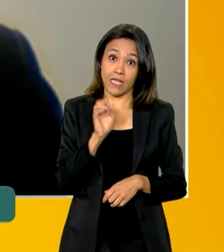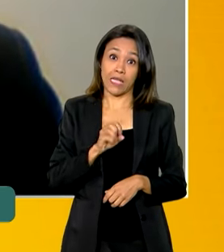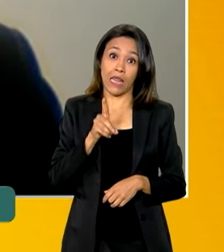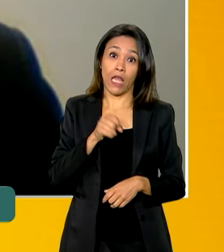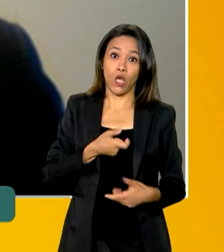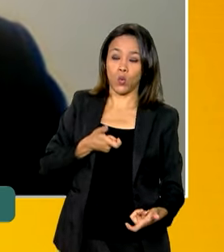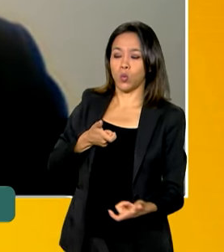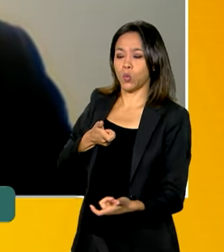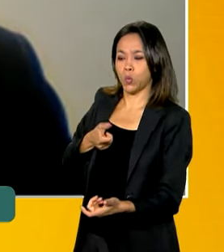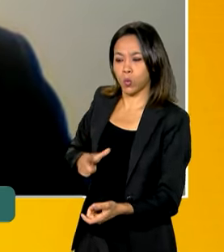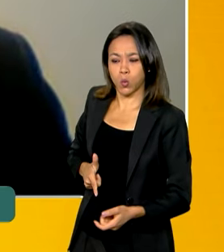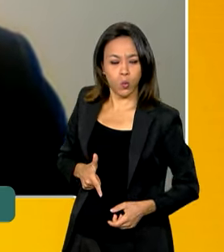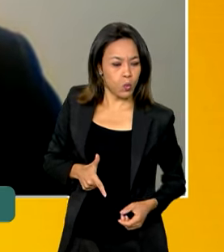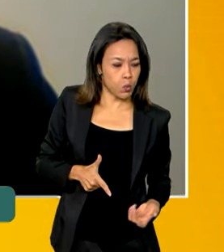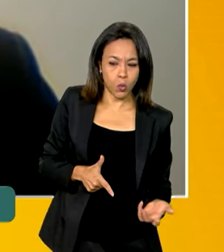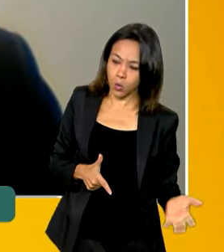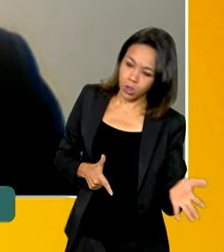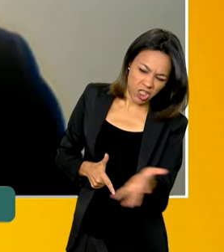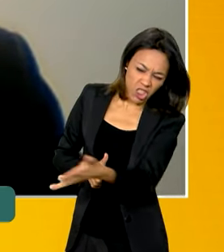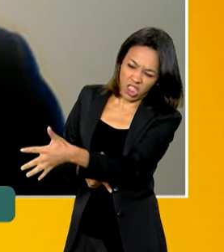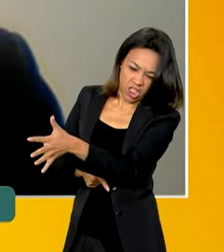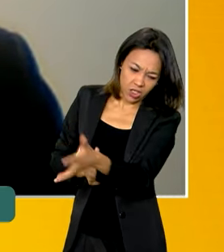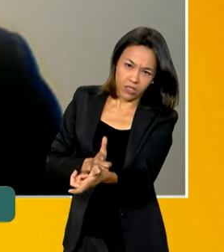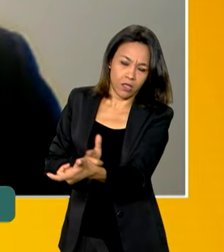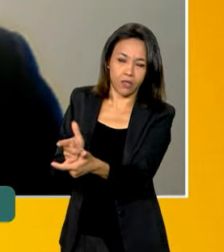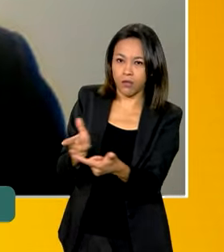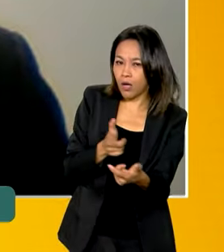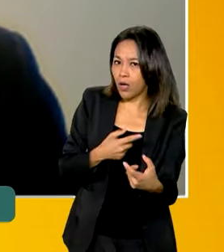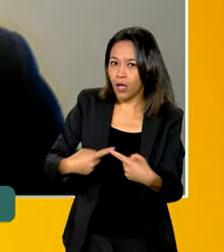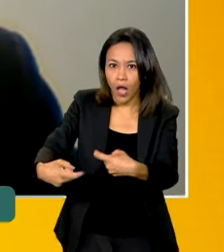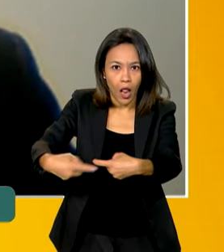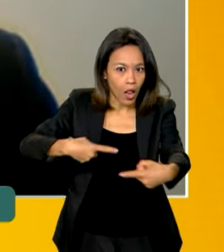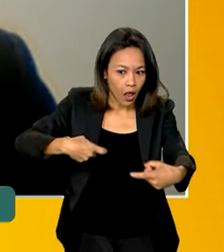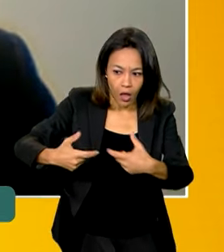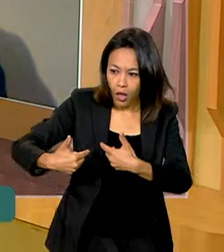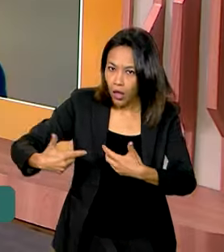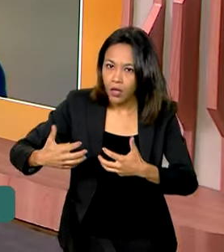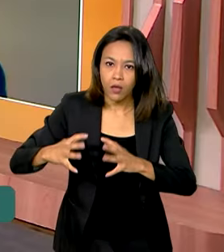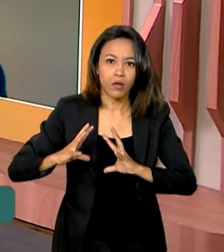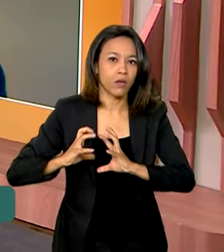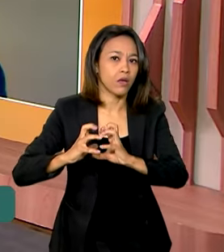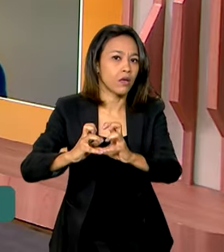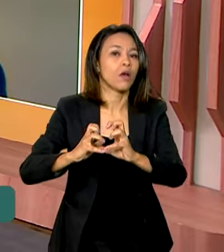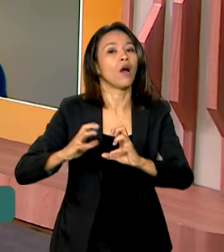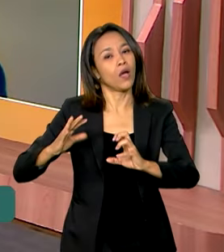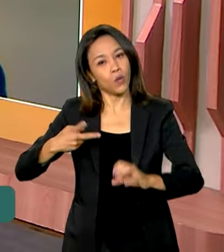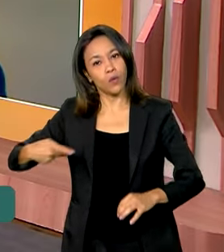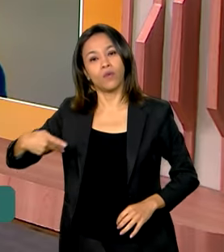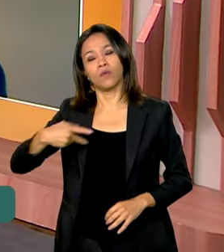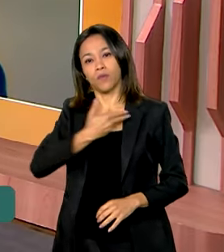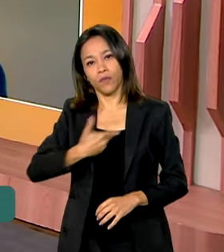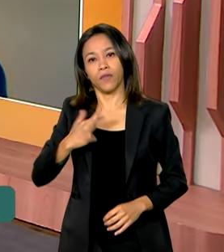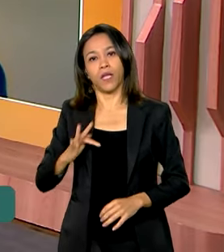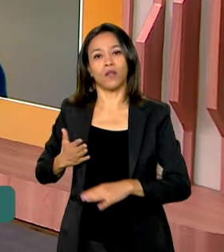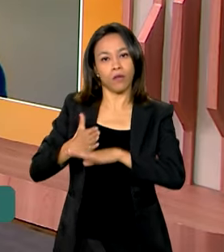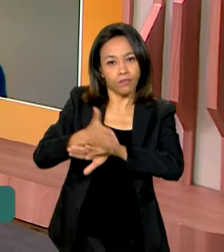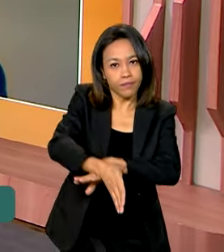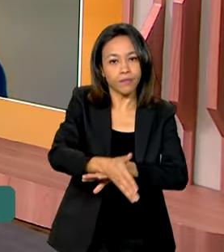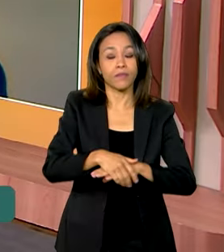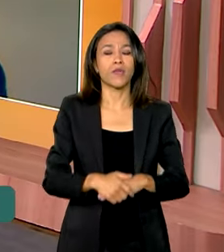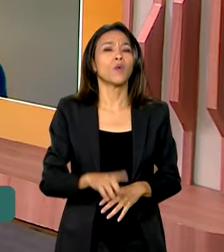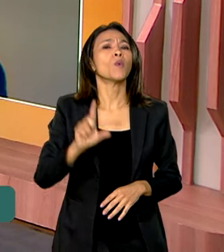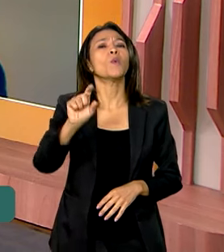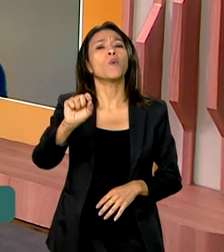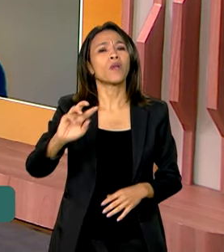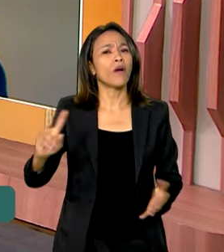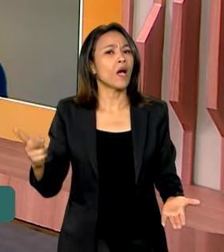fato. E o governo federal tem tentado avançar nessas iniciativas, de fato. Certo. Então, essas novas missões, o que elas